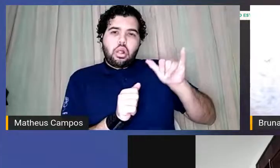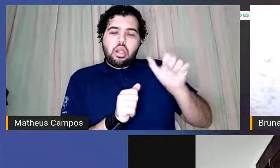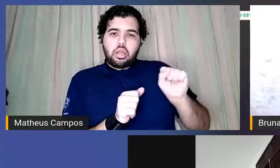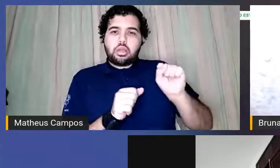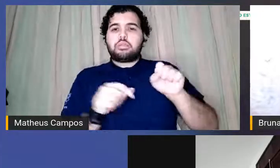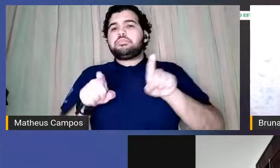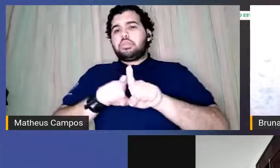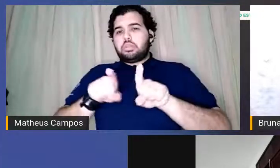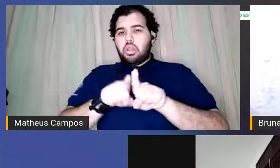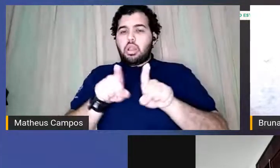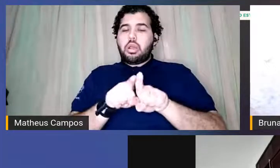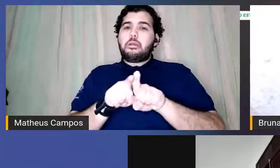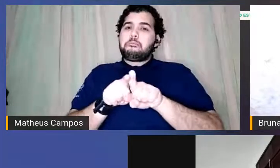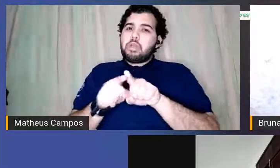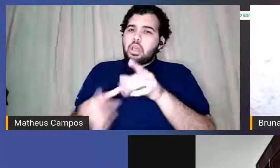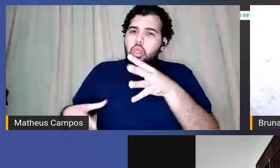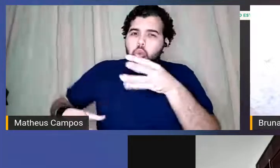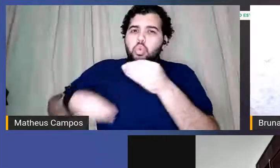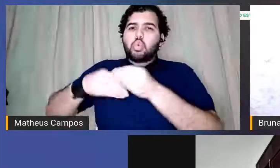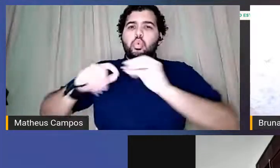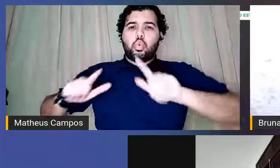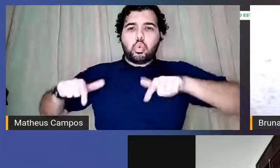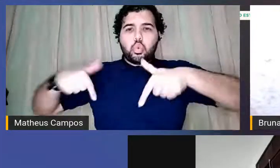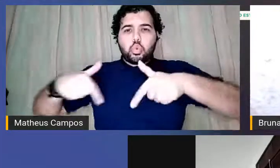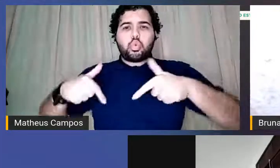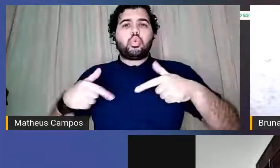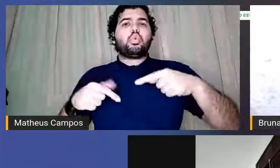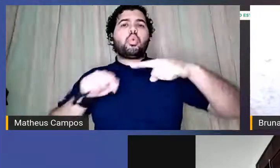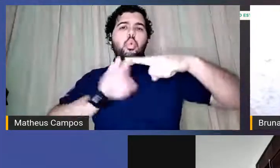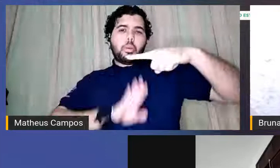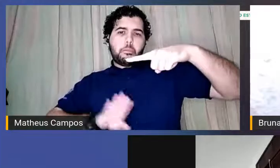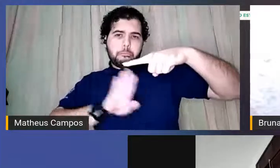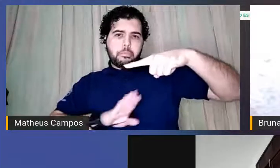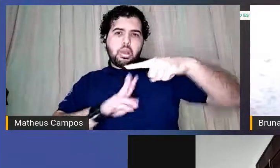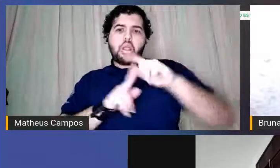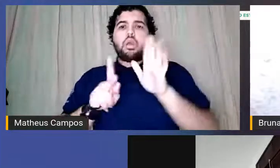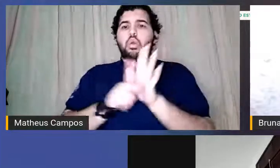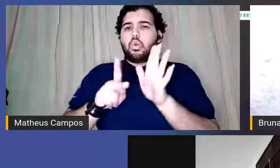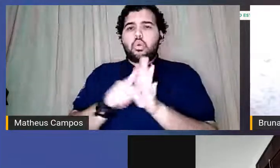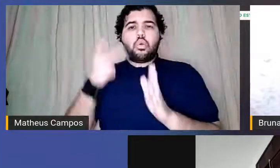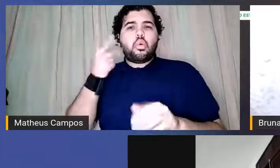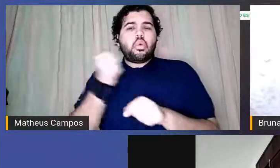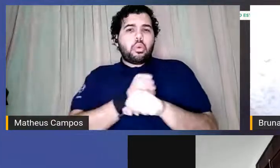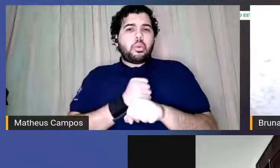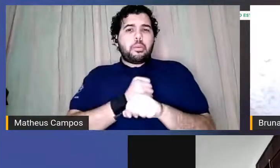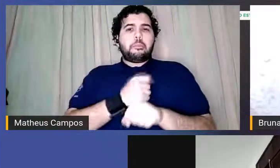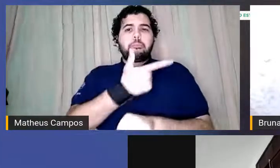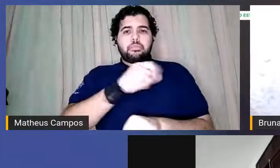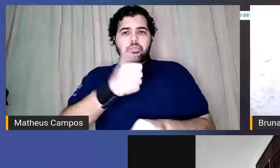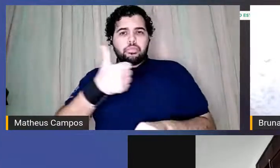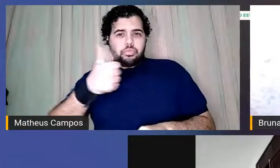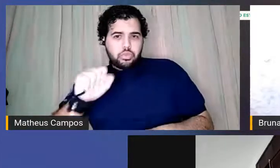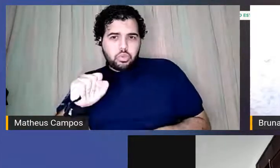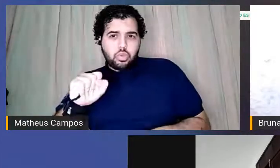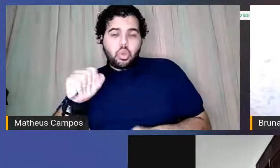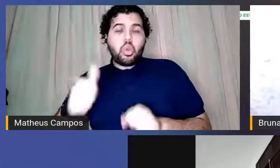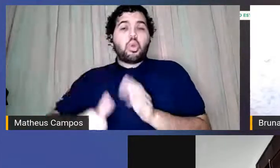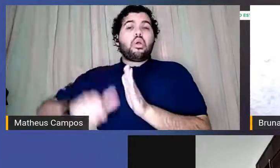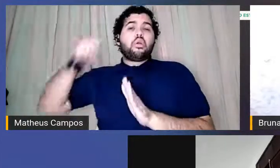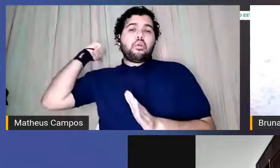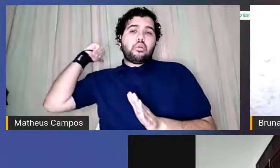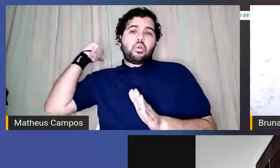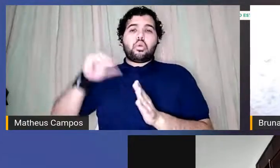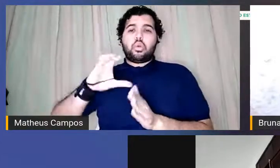com algumas ações nas periferias de Fortaleza, desde 2018. Uma delas é a coletiva